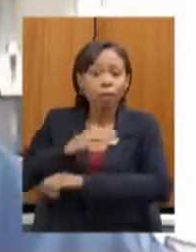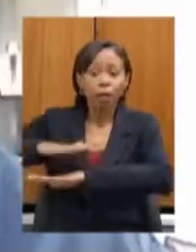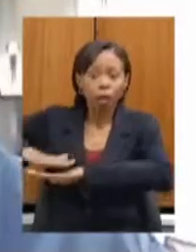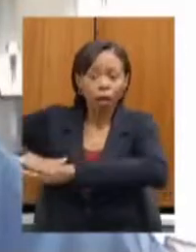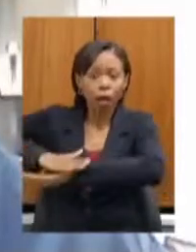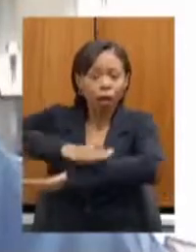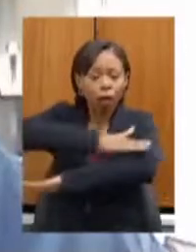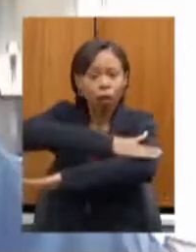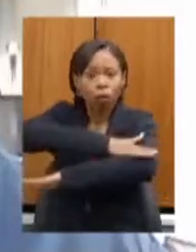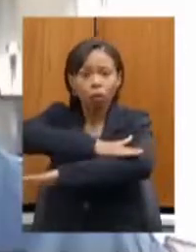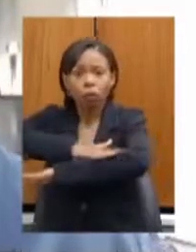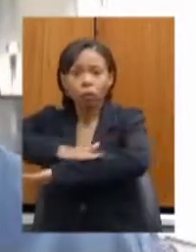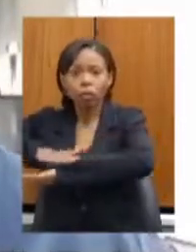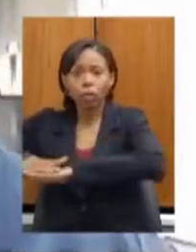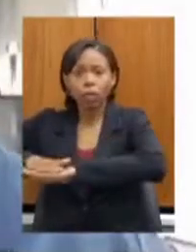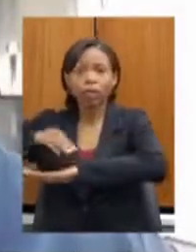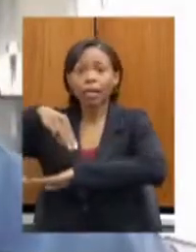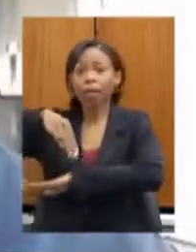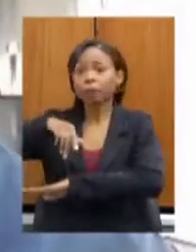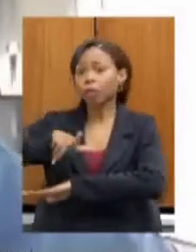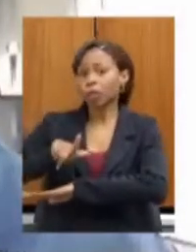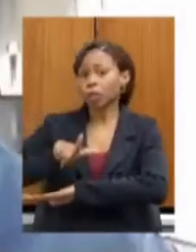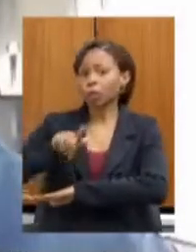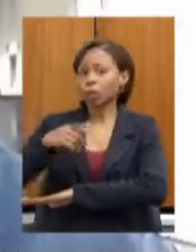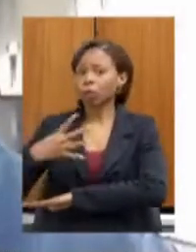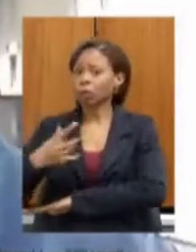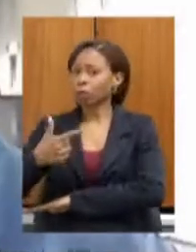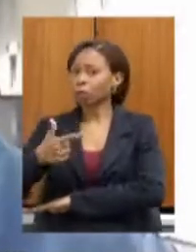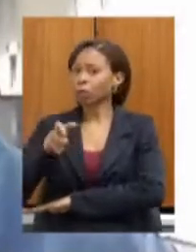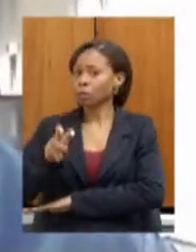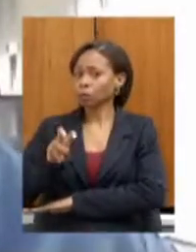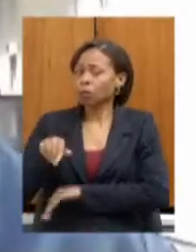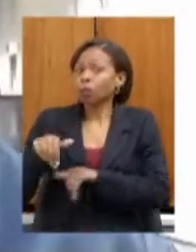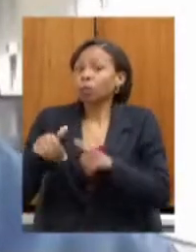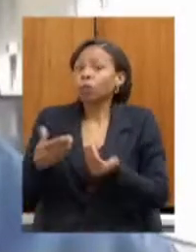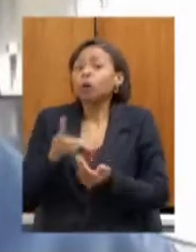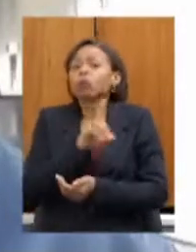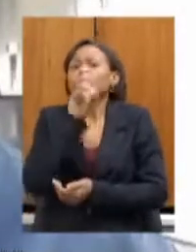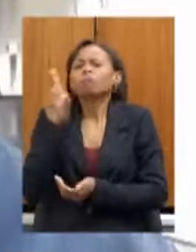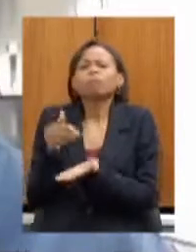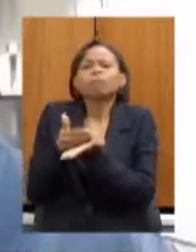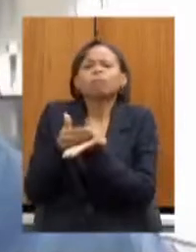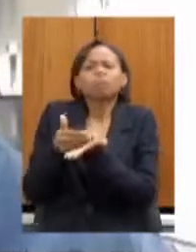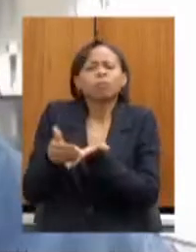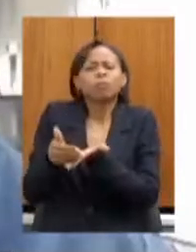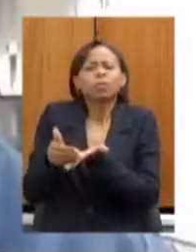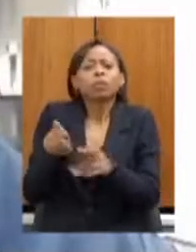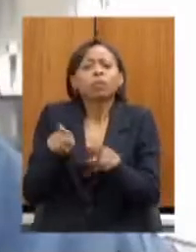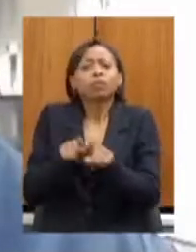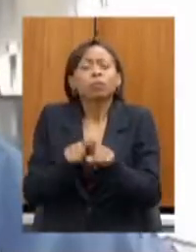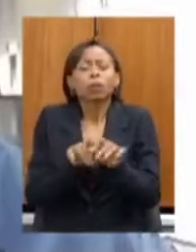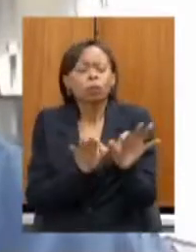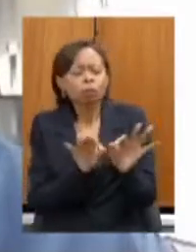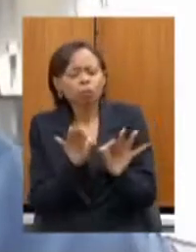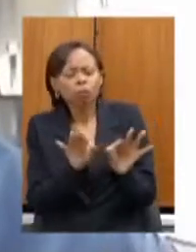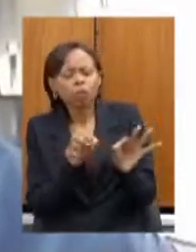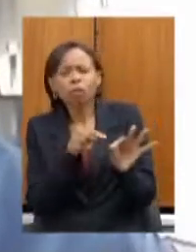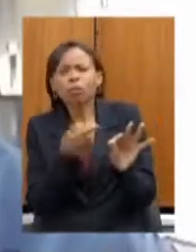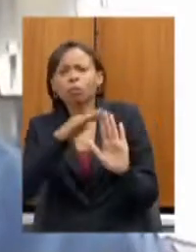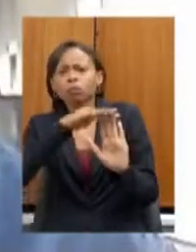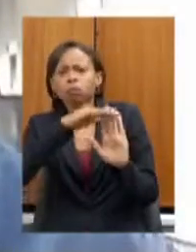425 e qual a previsão de início e qual o planejamento e o